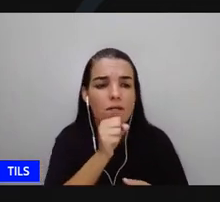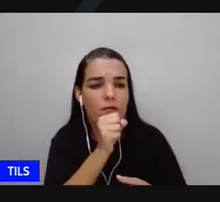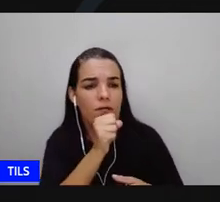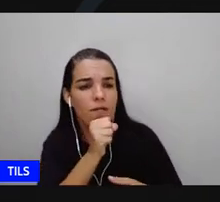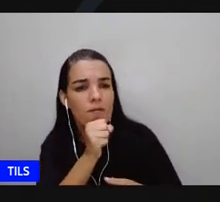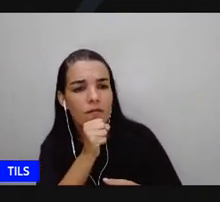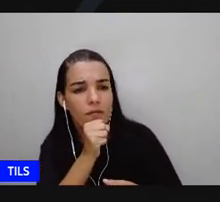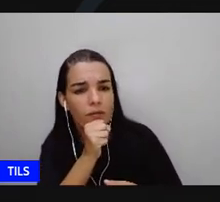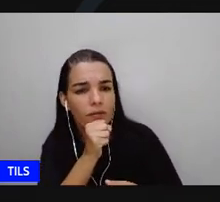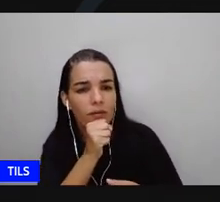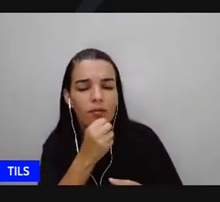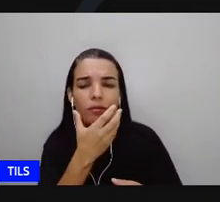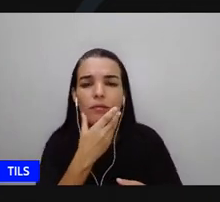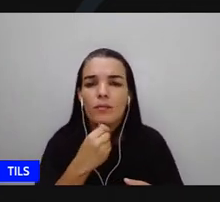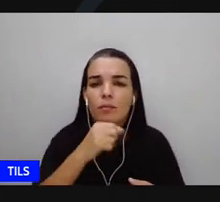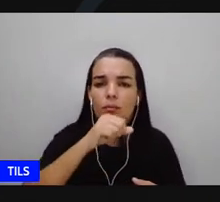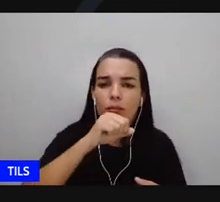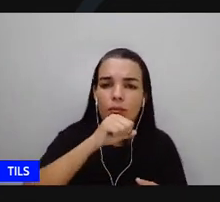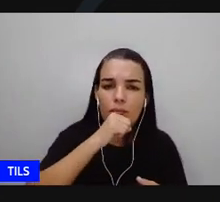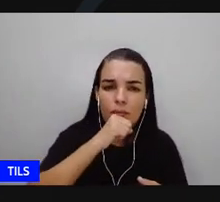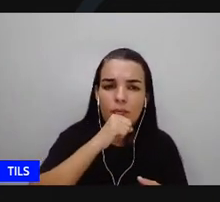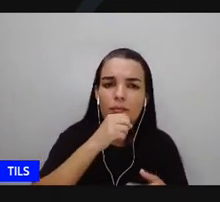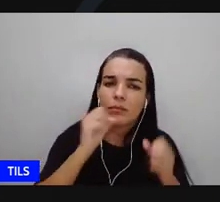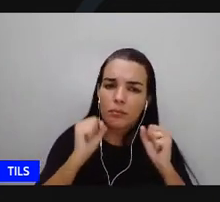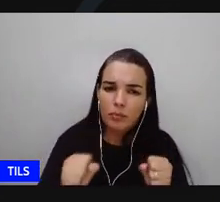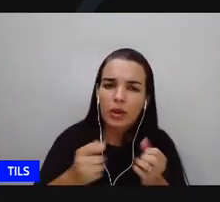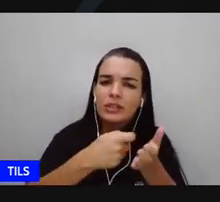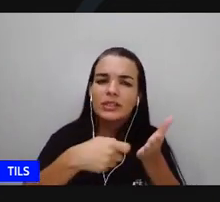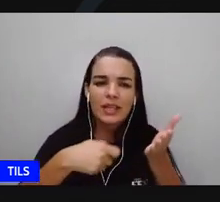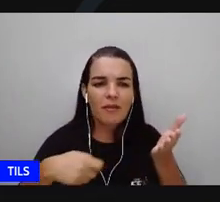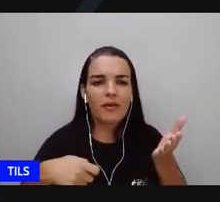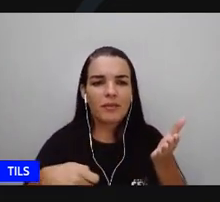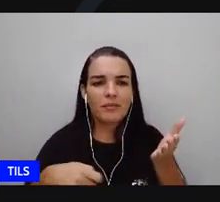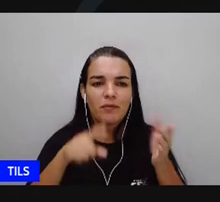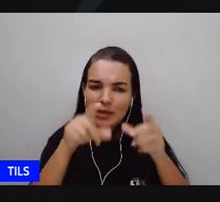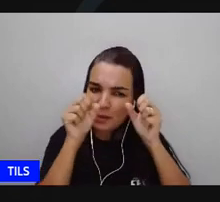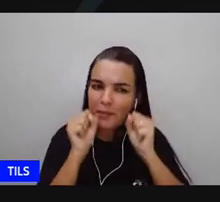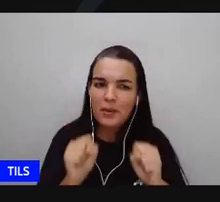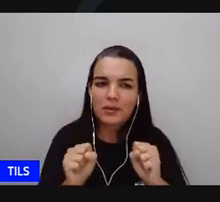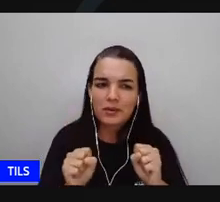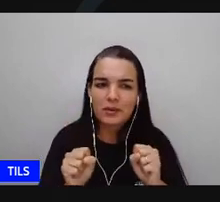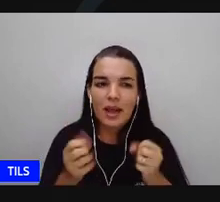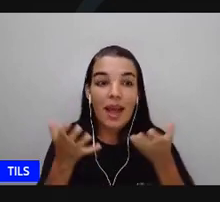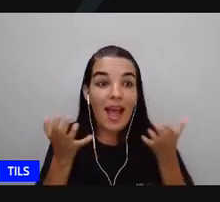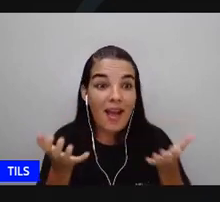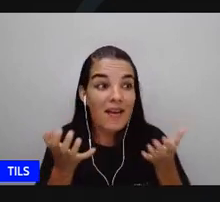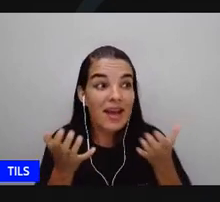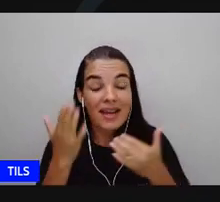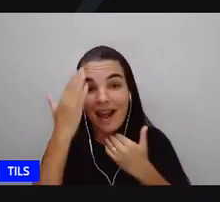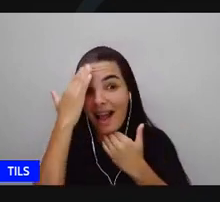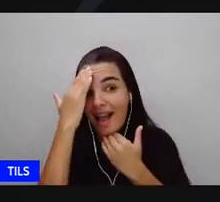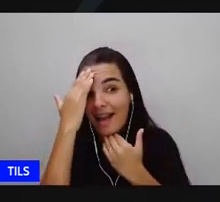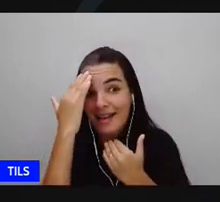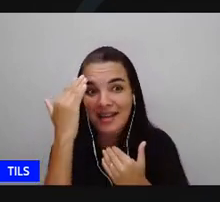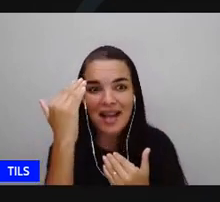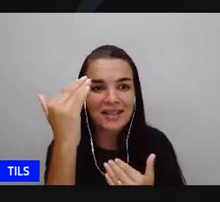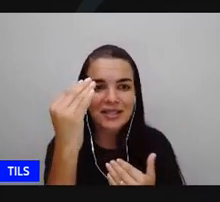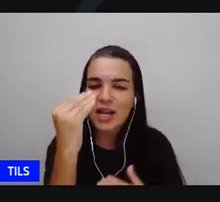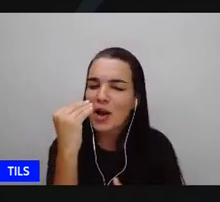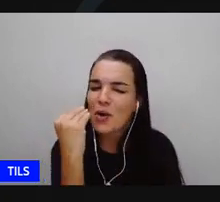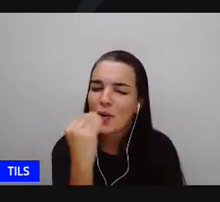ouviu falar escreva você pode eu quero agradecer a